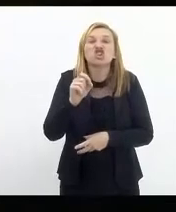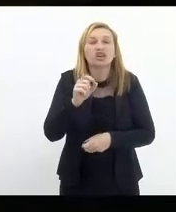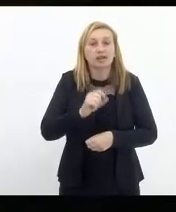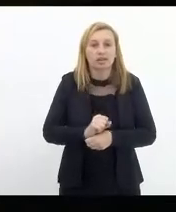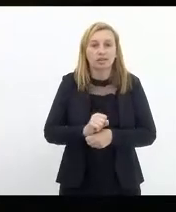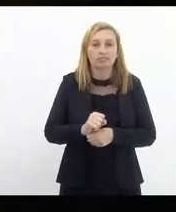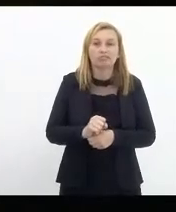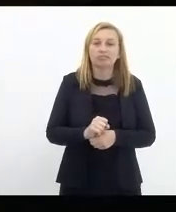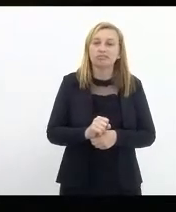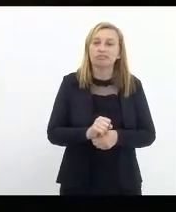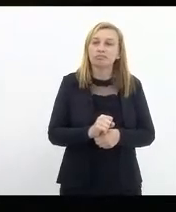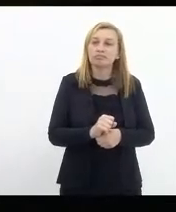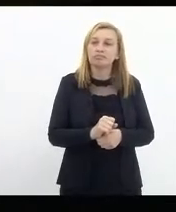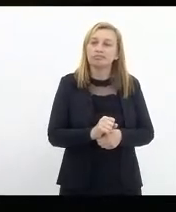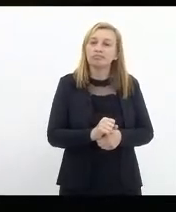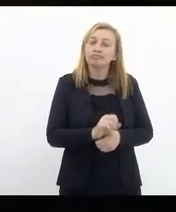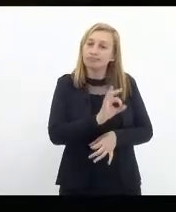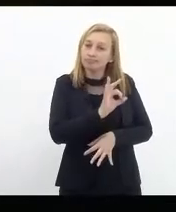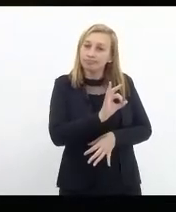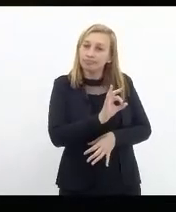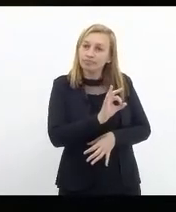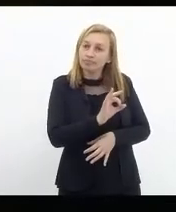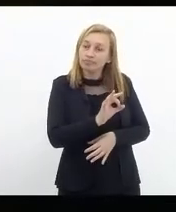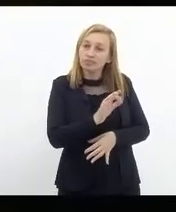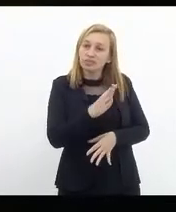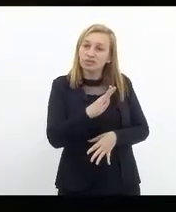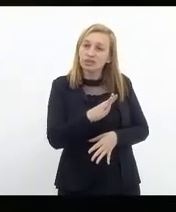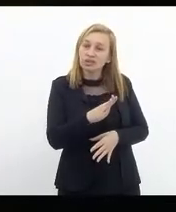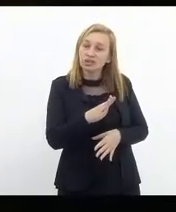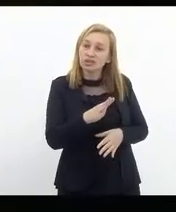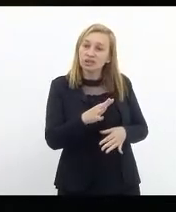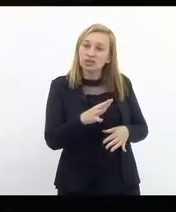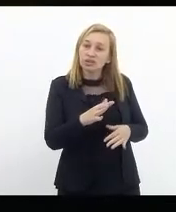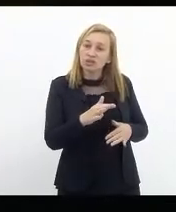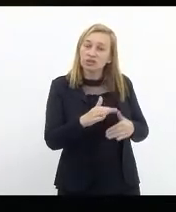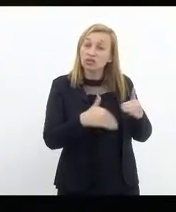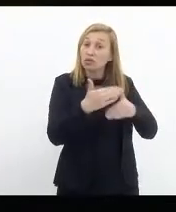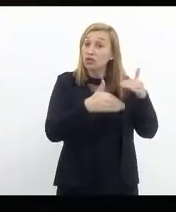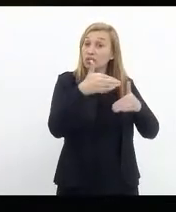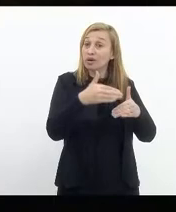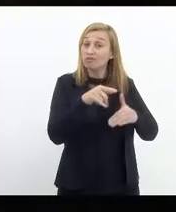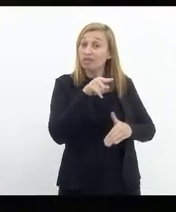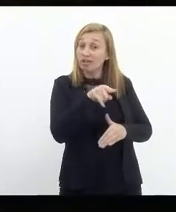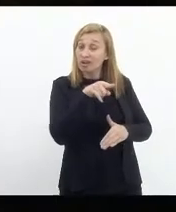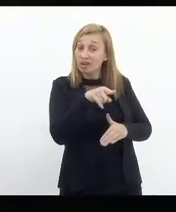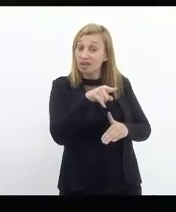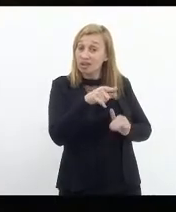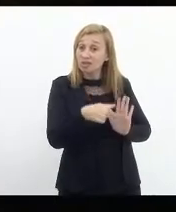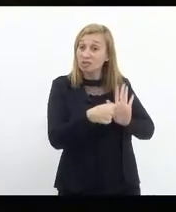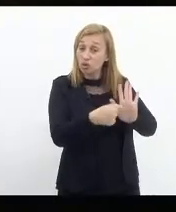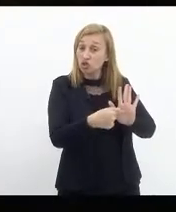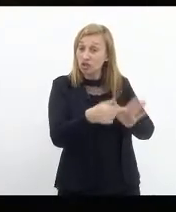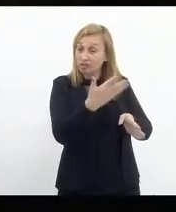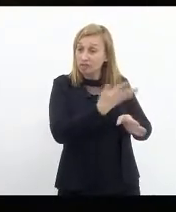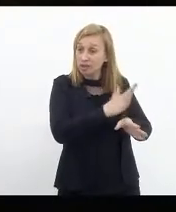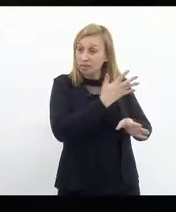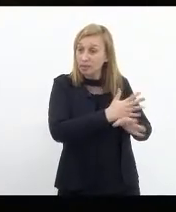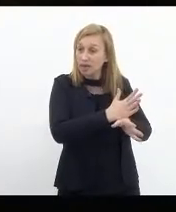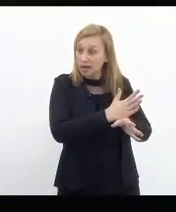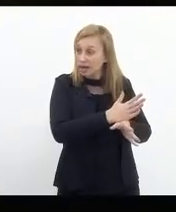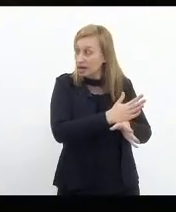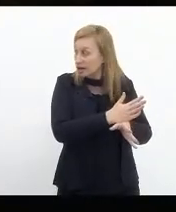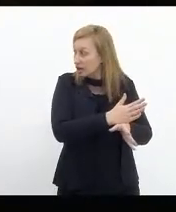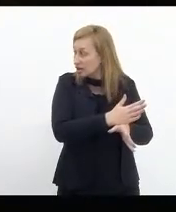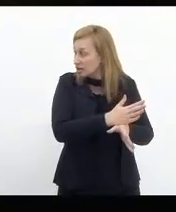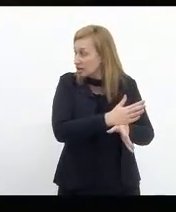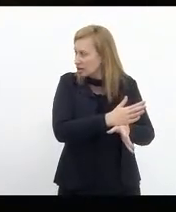querer garantir exatamente o sucesso daquilo que está sendo colocado em prática como política